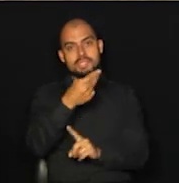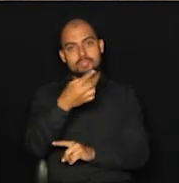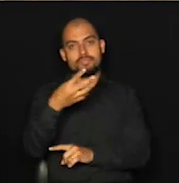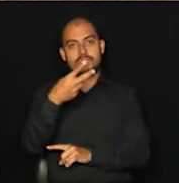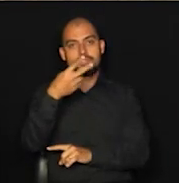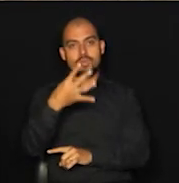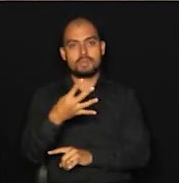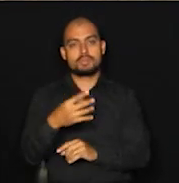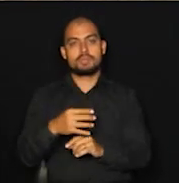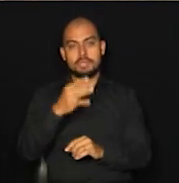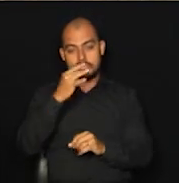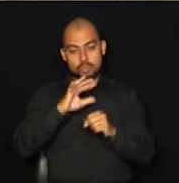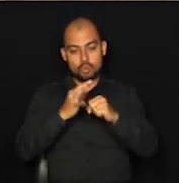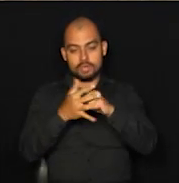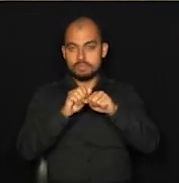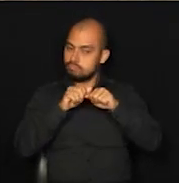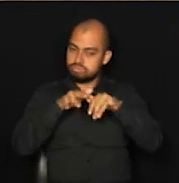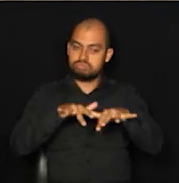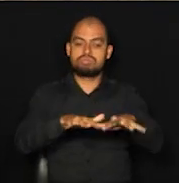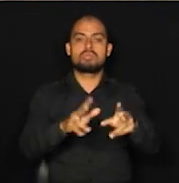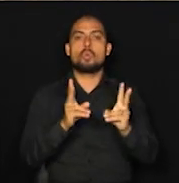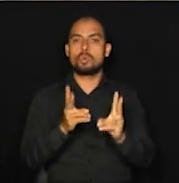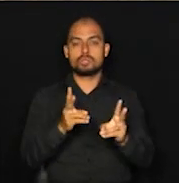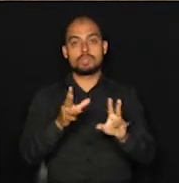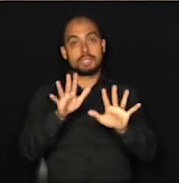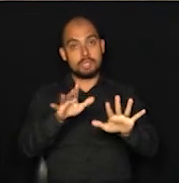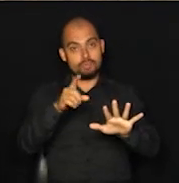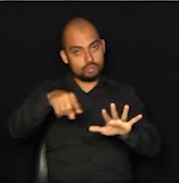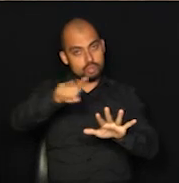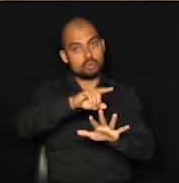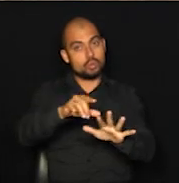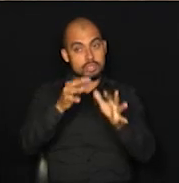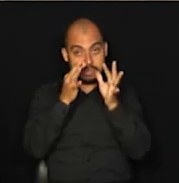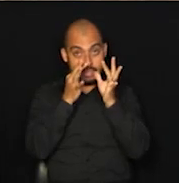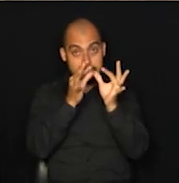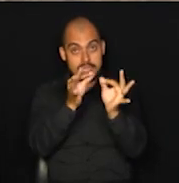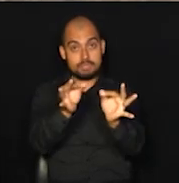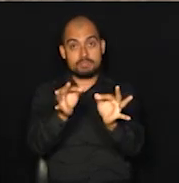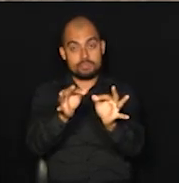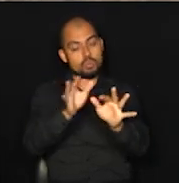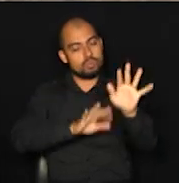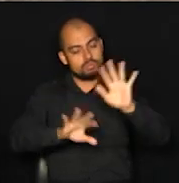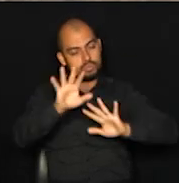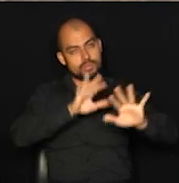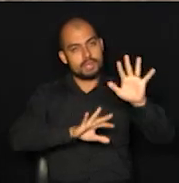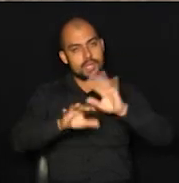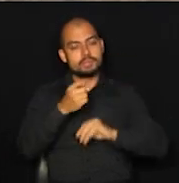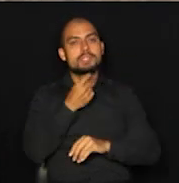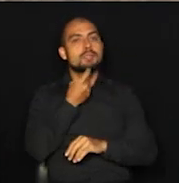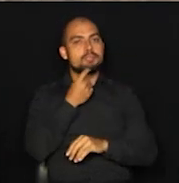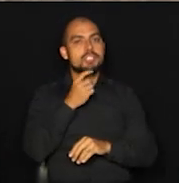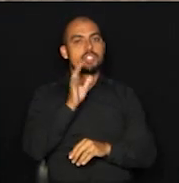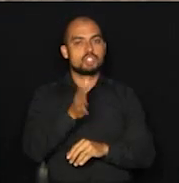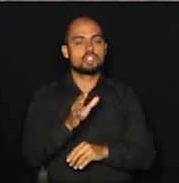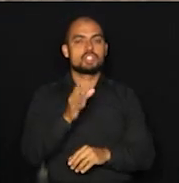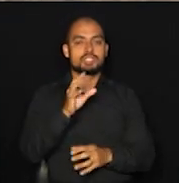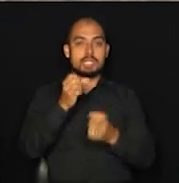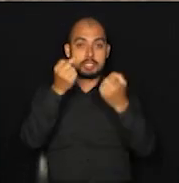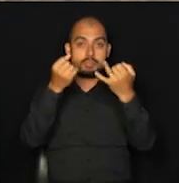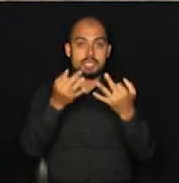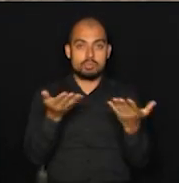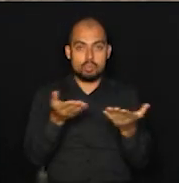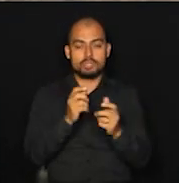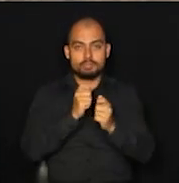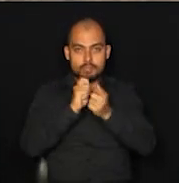continua circulando, então a gente precisa tomar muito cuidado na cidade de Campinas, que foi algo que foi até abordado hoje na